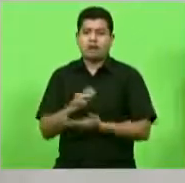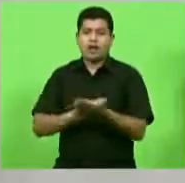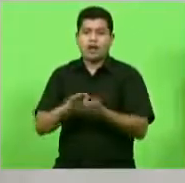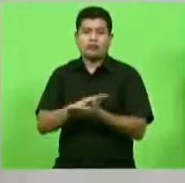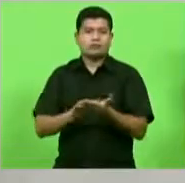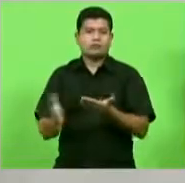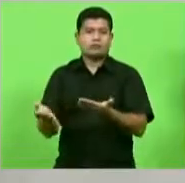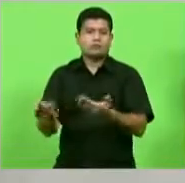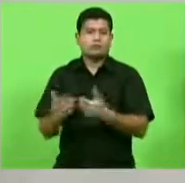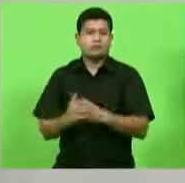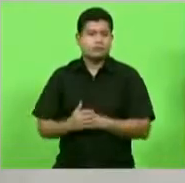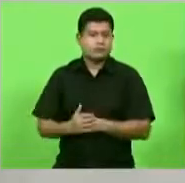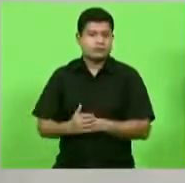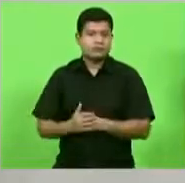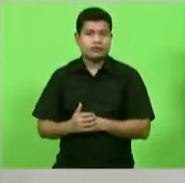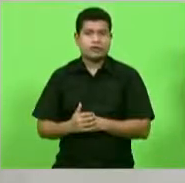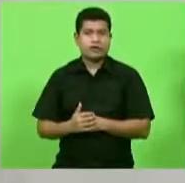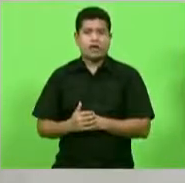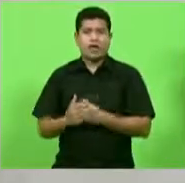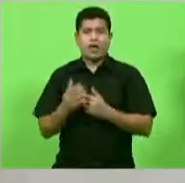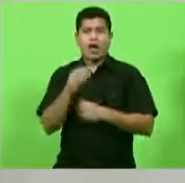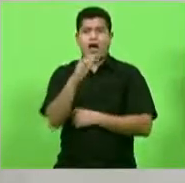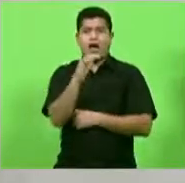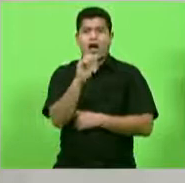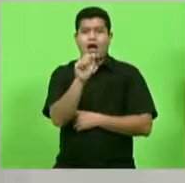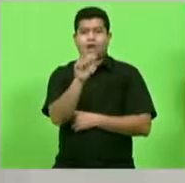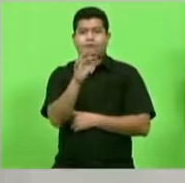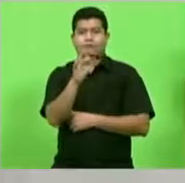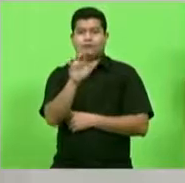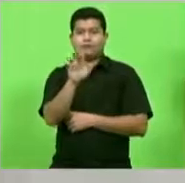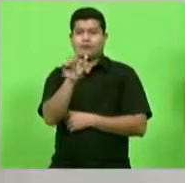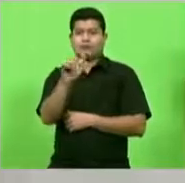a FECO Agro, 1,336,